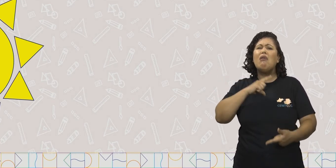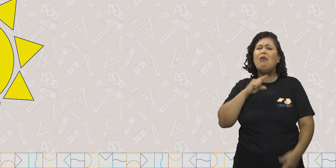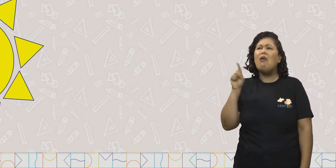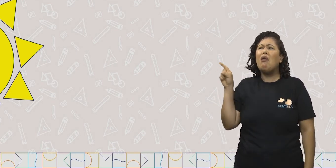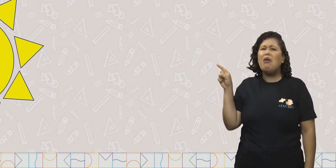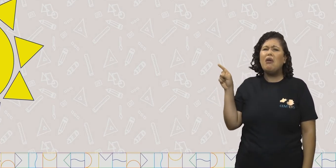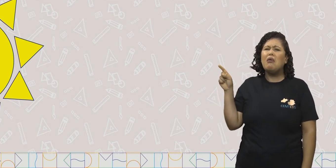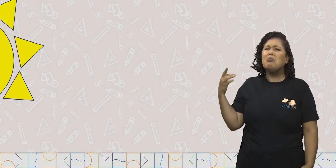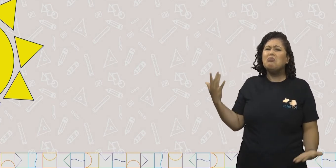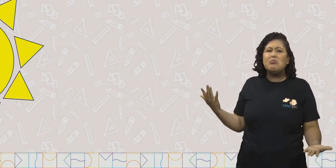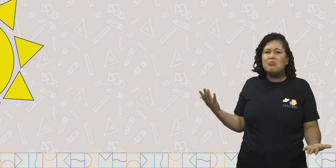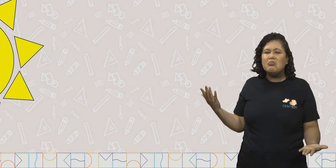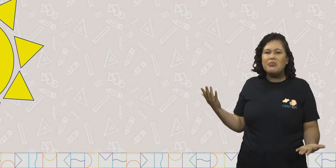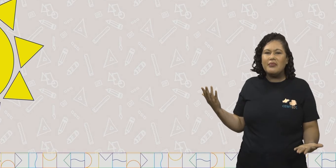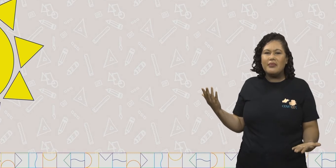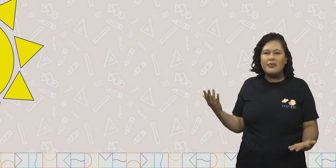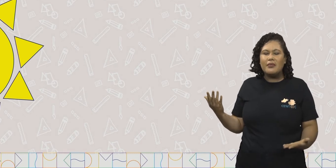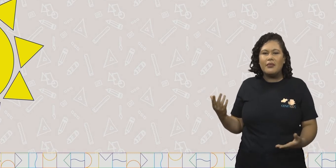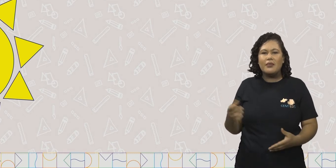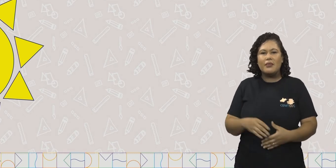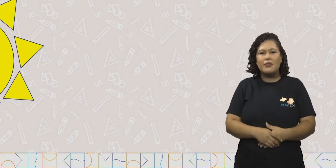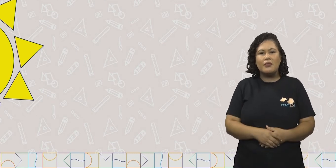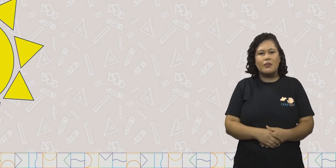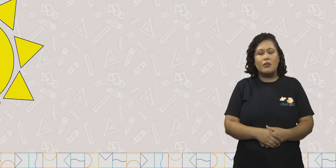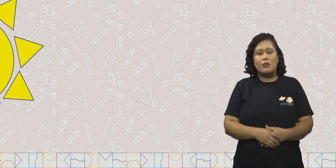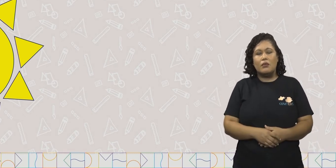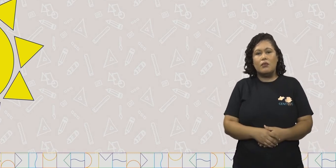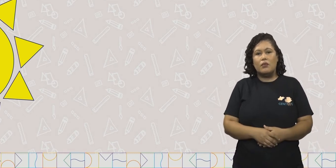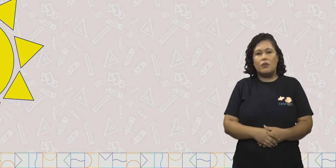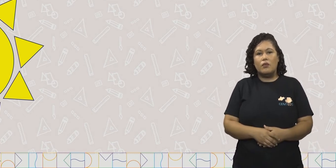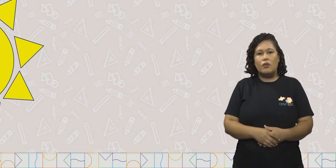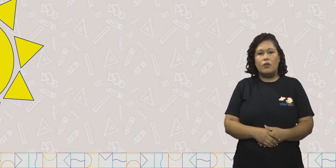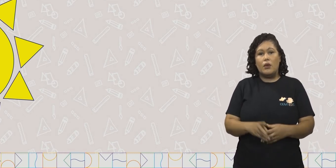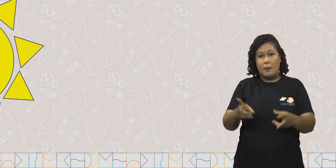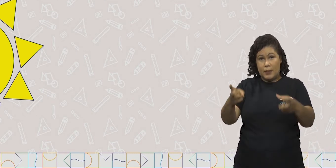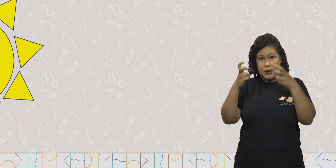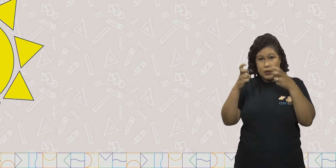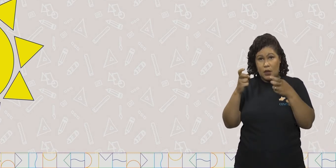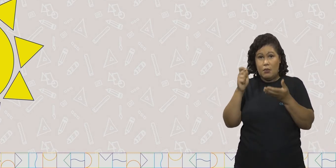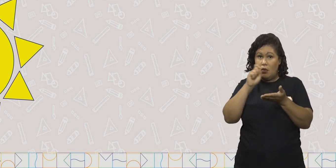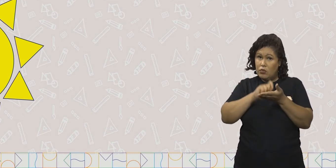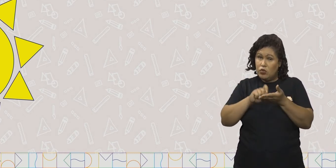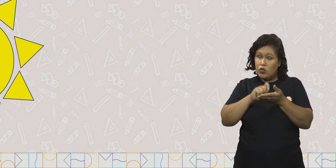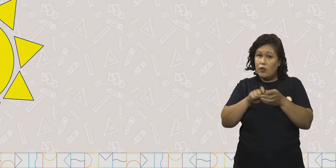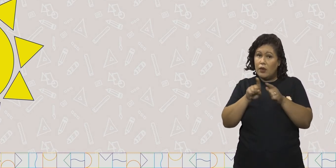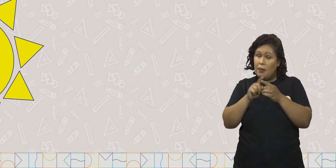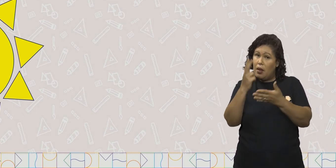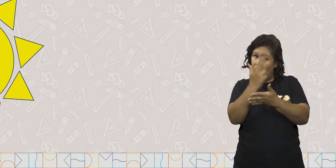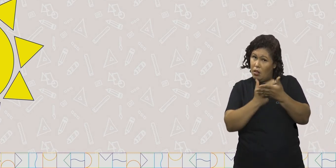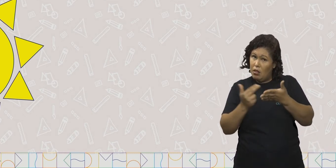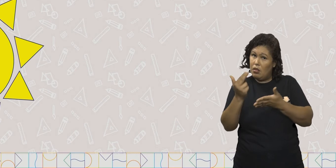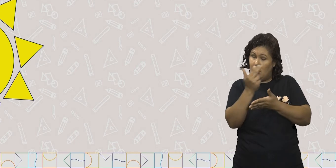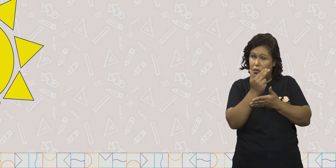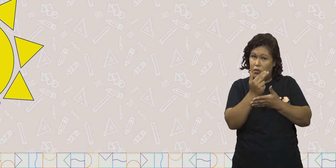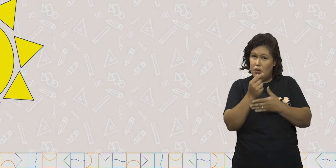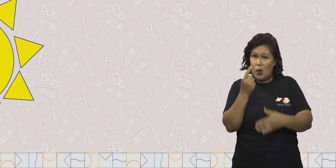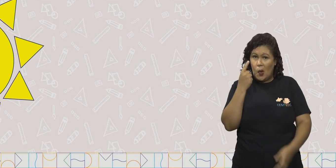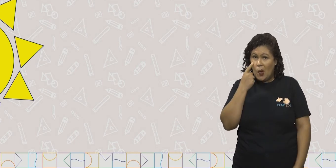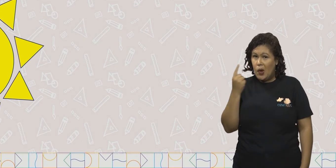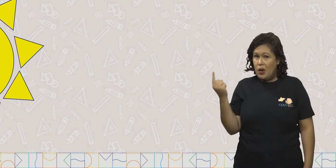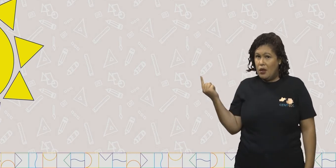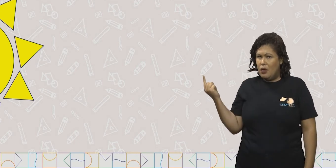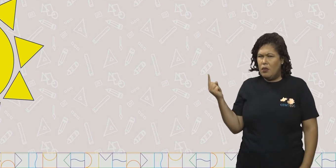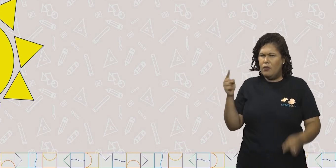representar o sol e as desenho vamos responder a atividade número 3 no